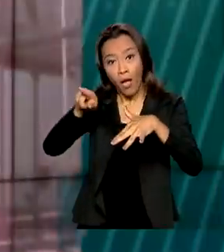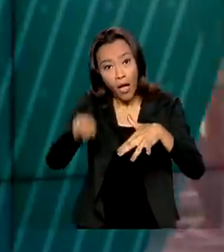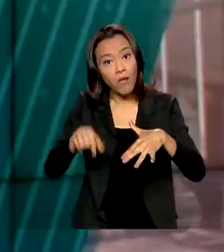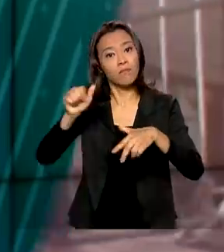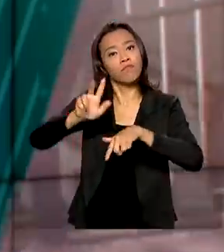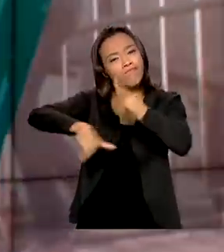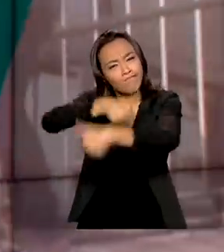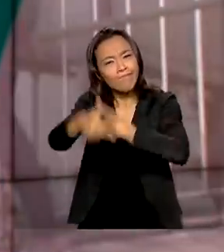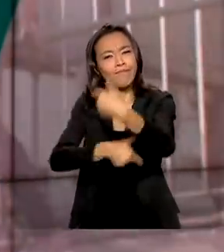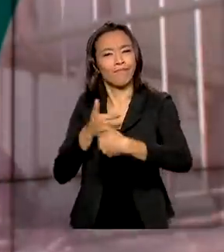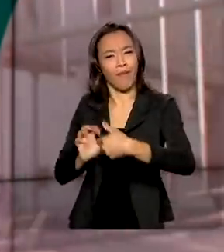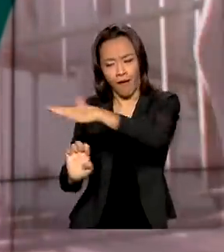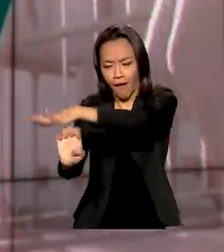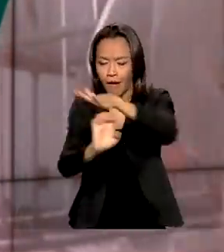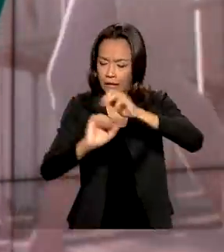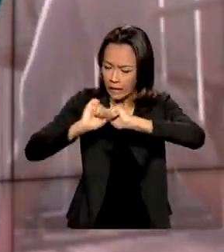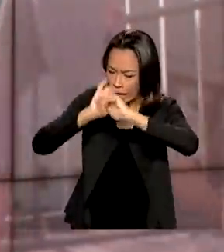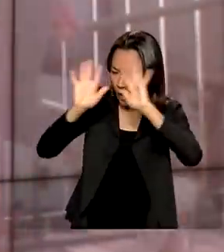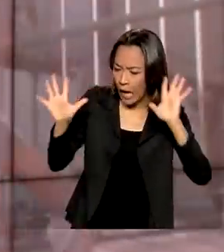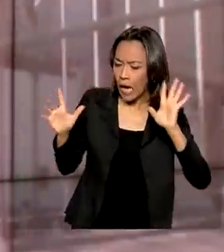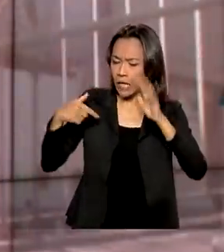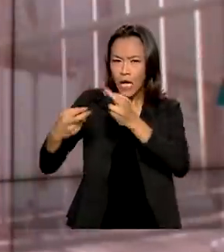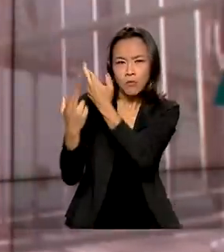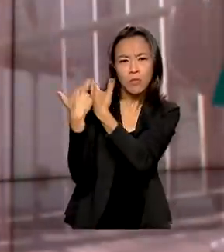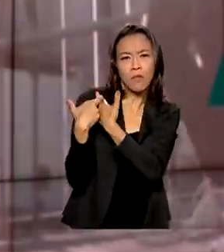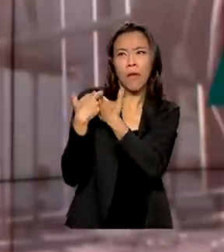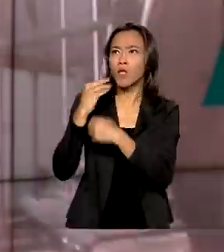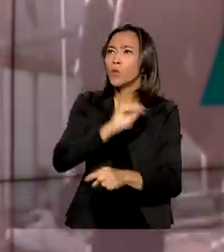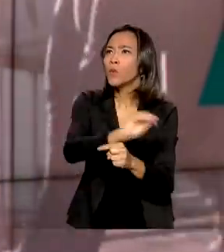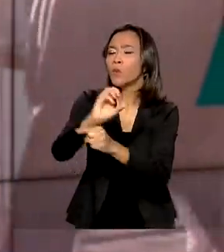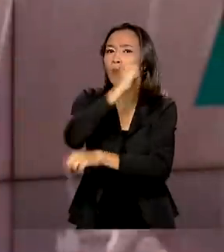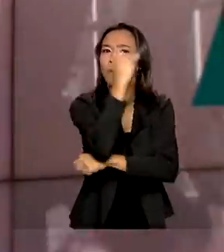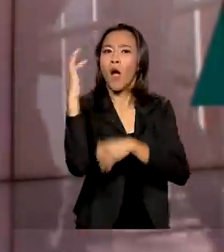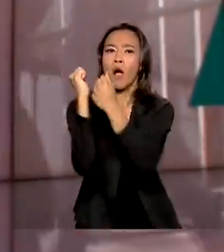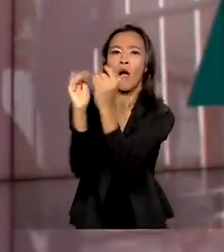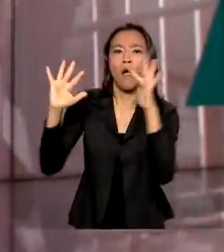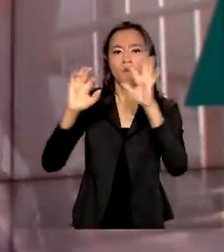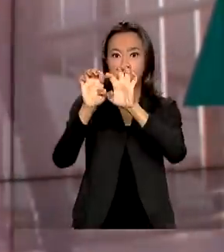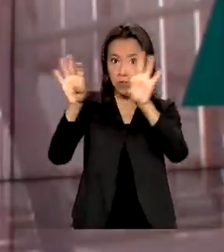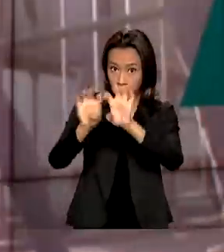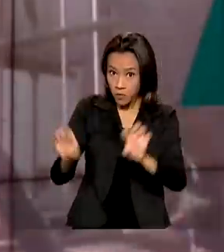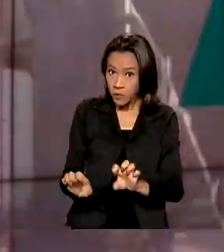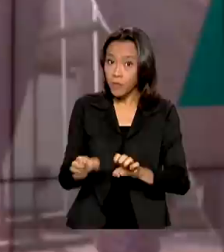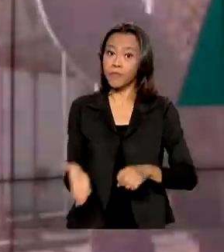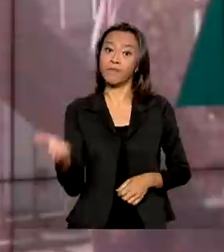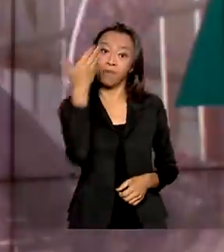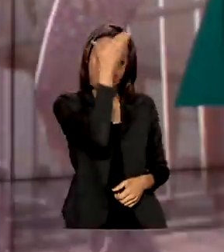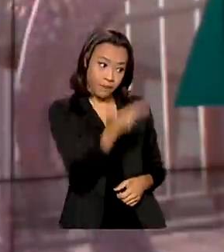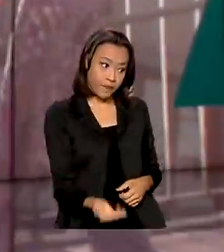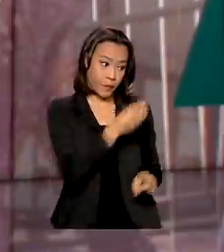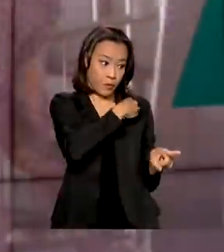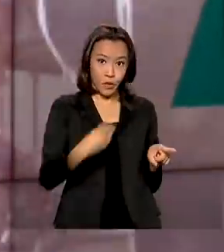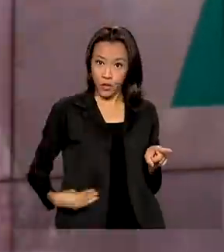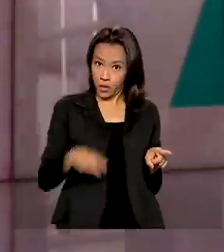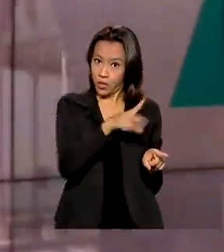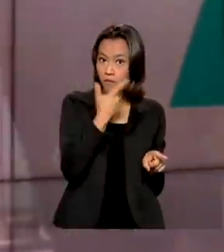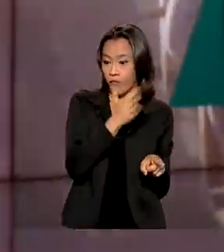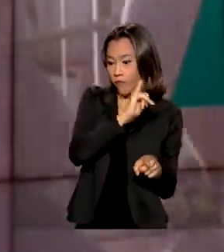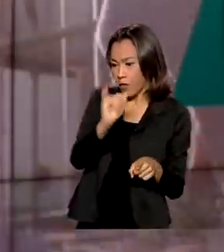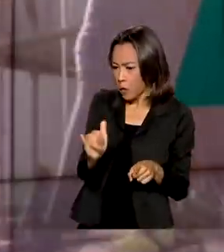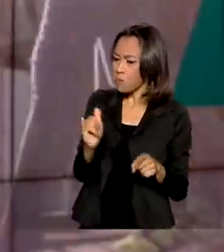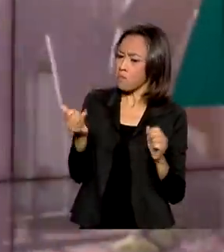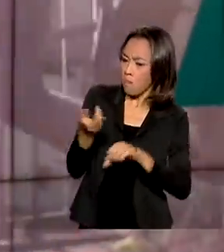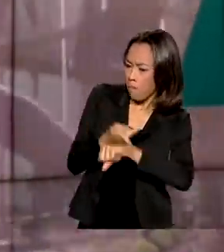atuação transparente, responsabilidade social e ambiental no setor de infraestrutura. O ministro Tarcísio de Freitas defendeu que a